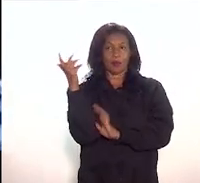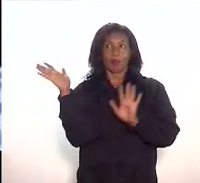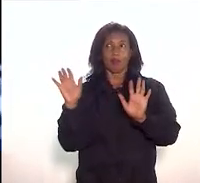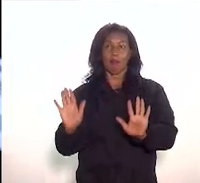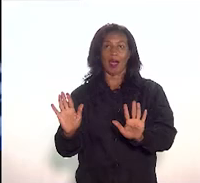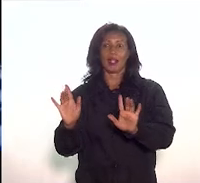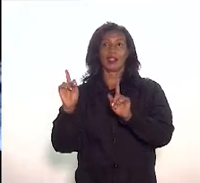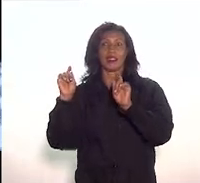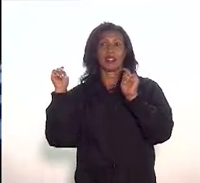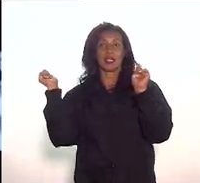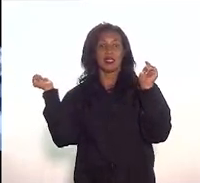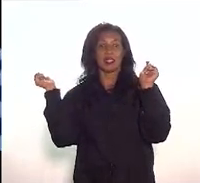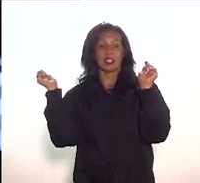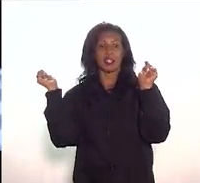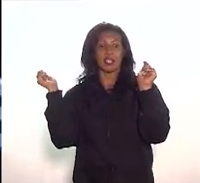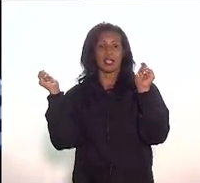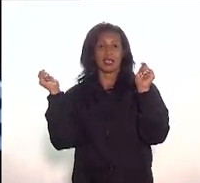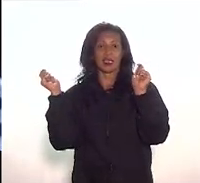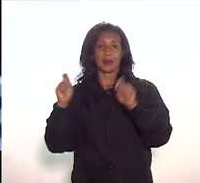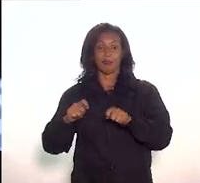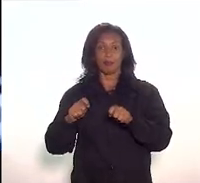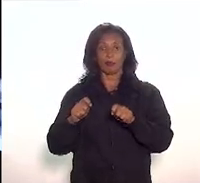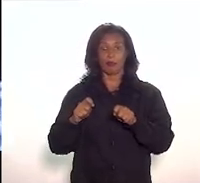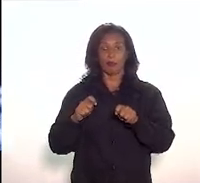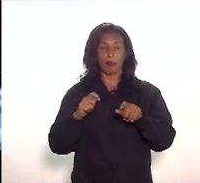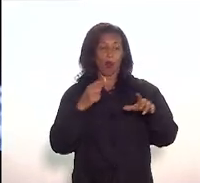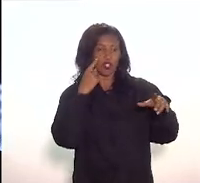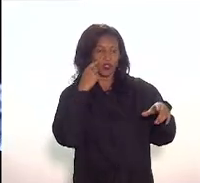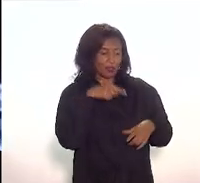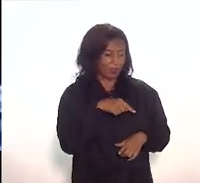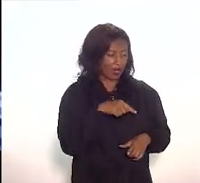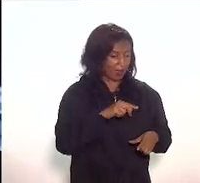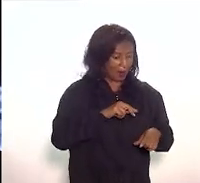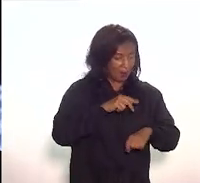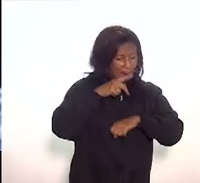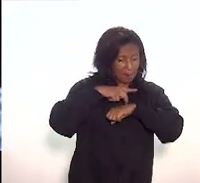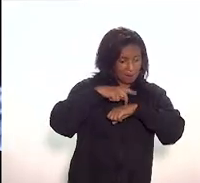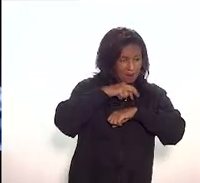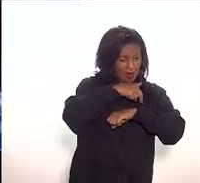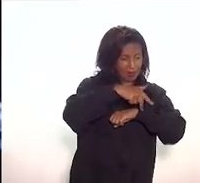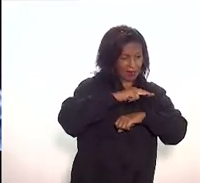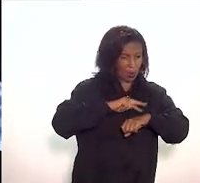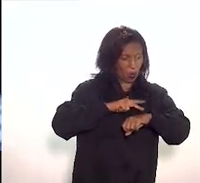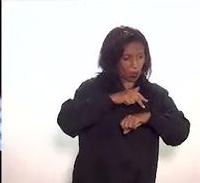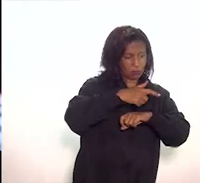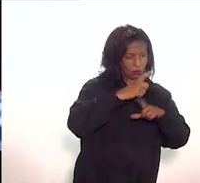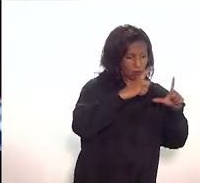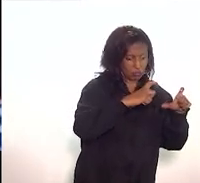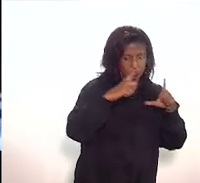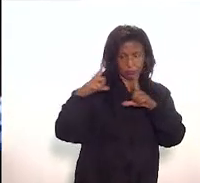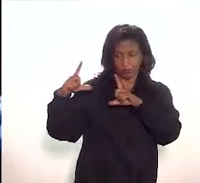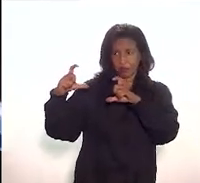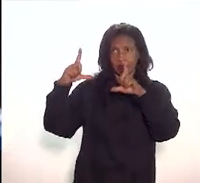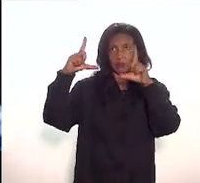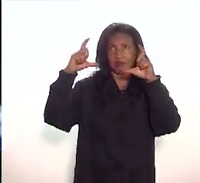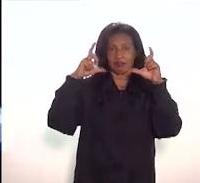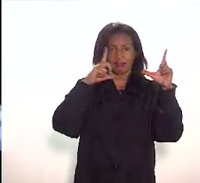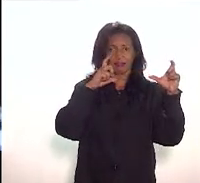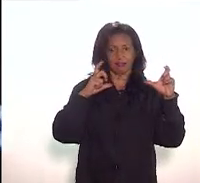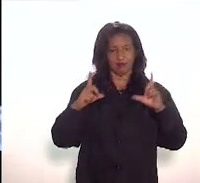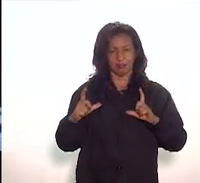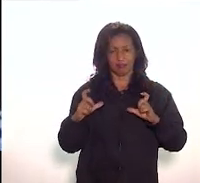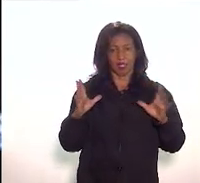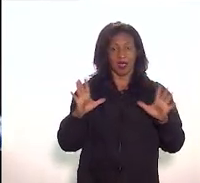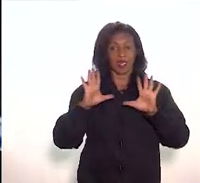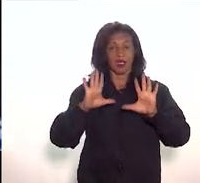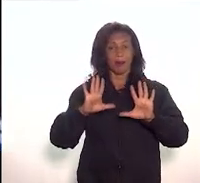mas ele pode tropeçar numa pedra atrás, num buraco que está na rua. E aí, gostaria de saber como conclamar o poder público, no caso aí,